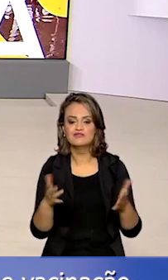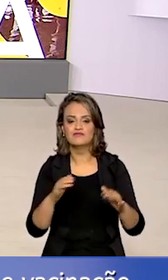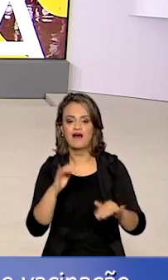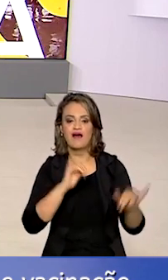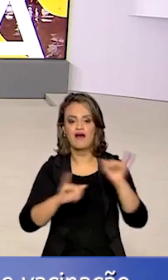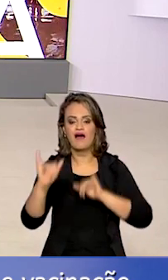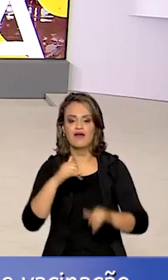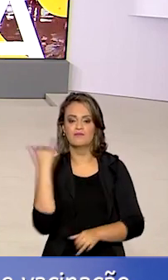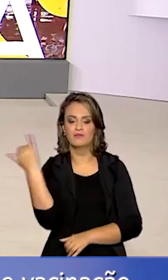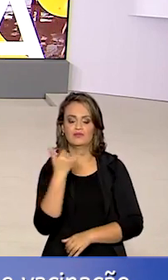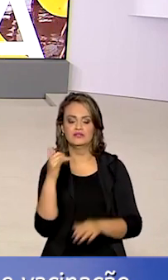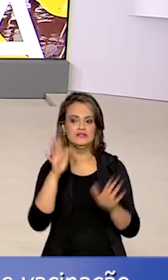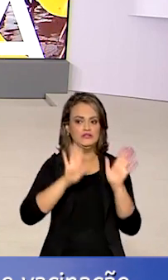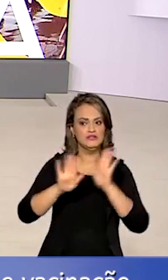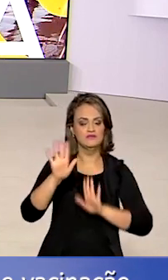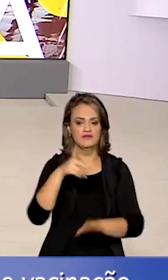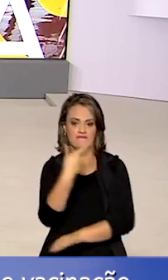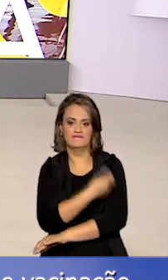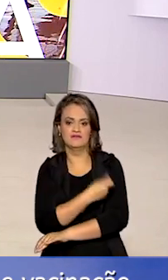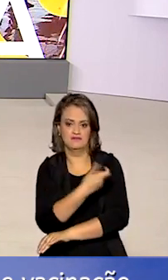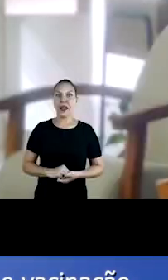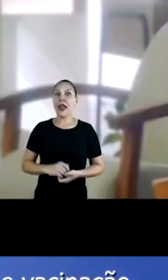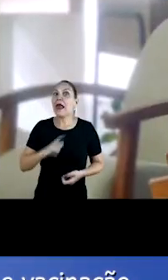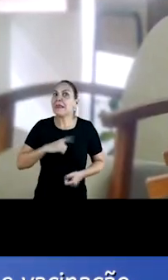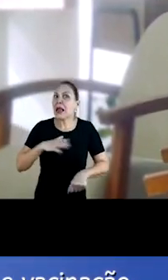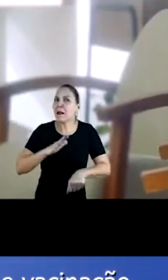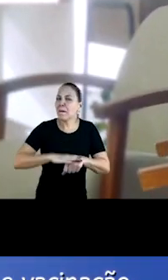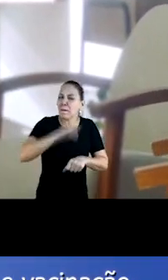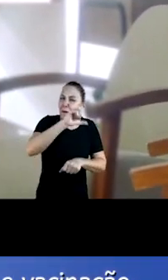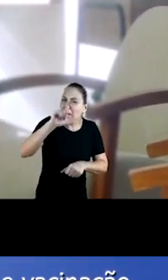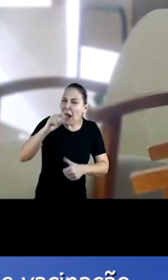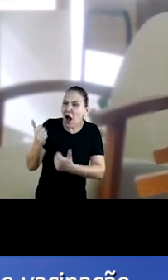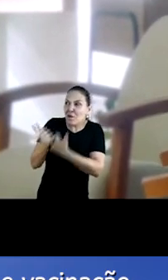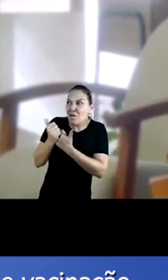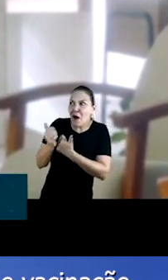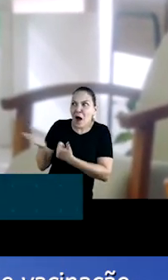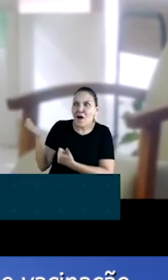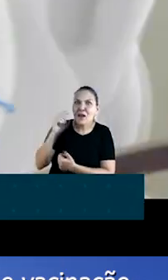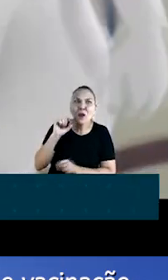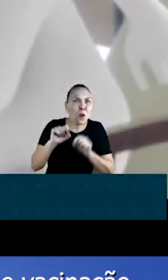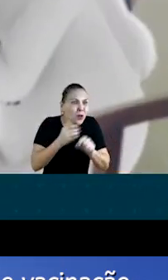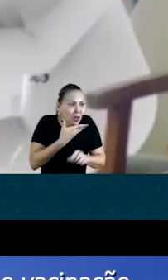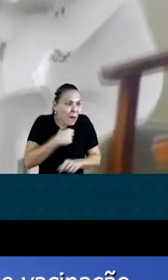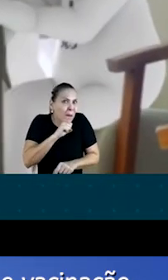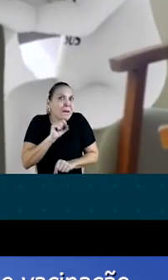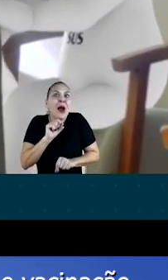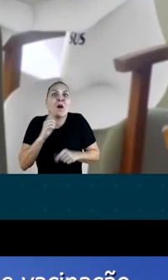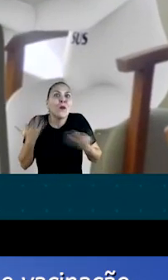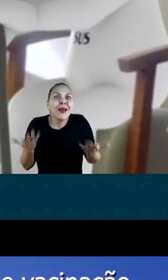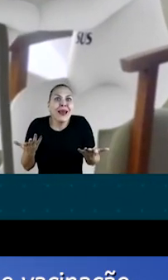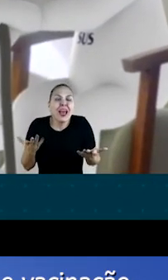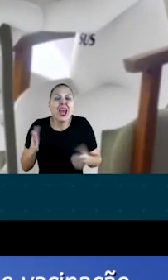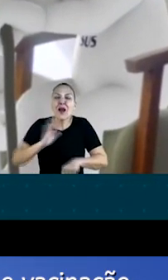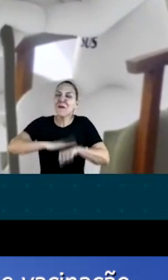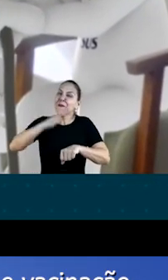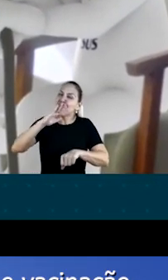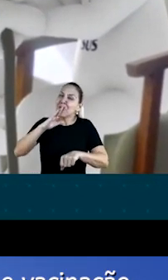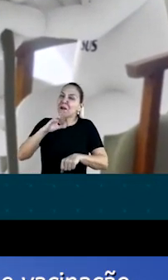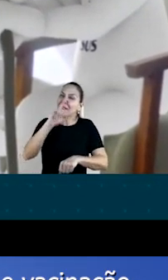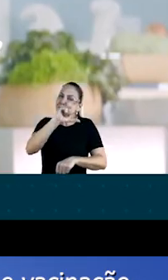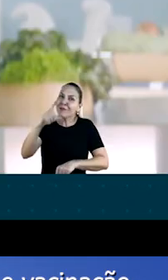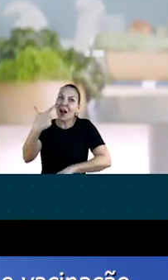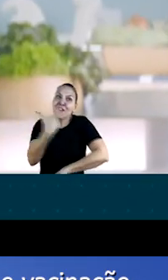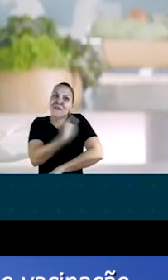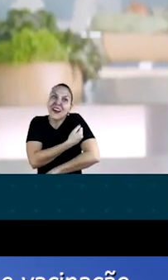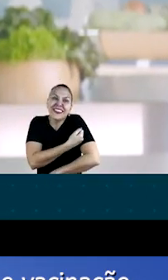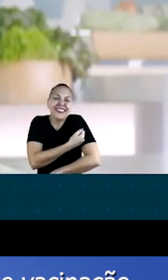e da vacinação contra a doença. Tem mais reforço vindo por aí. O que é, papai? Mais vacinas,